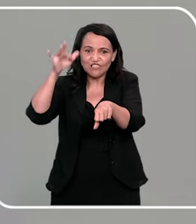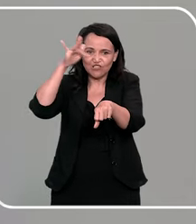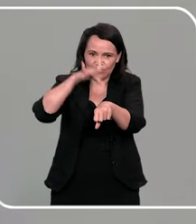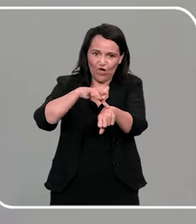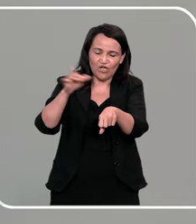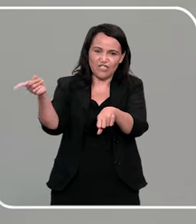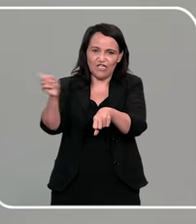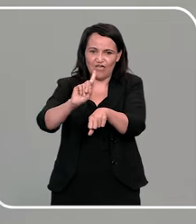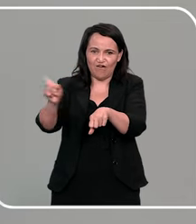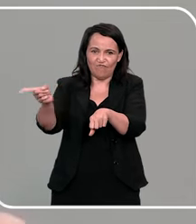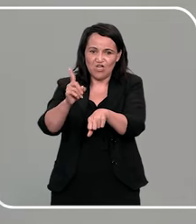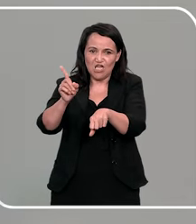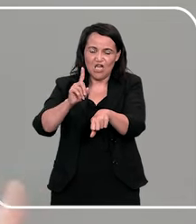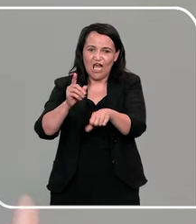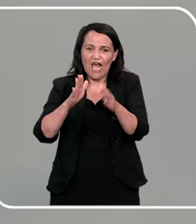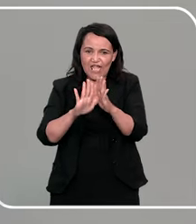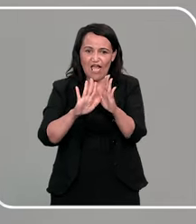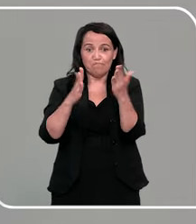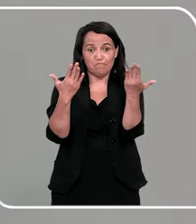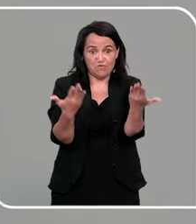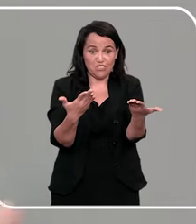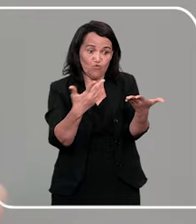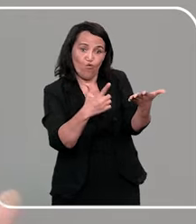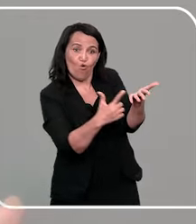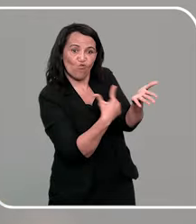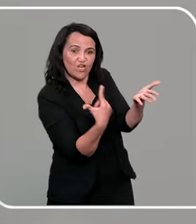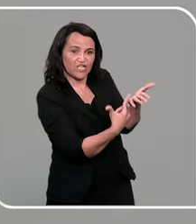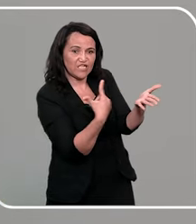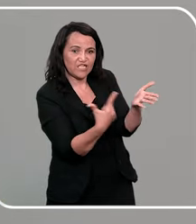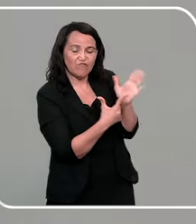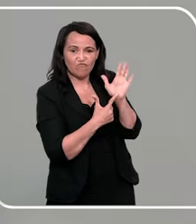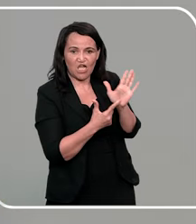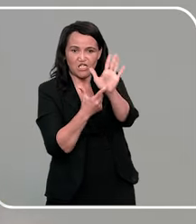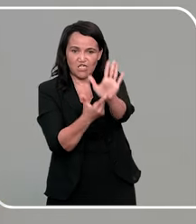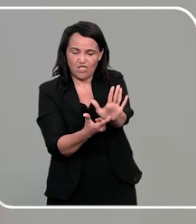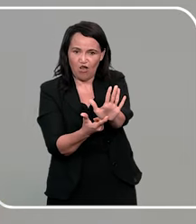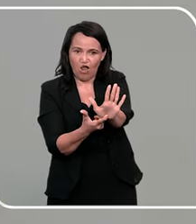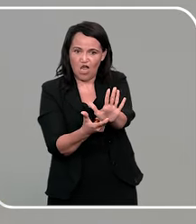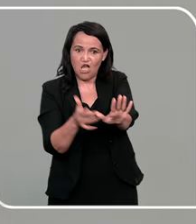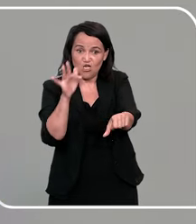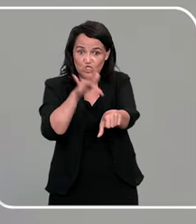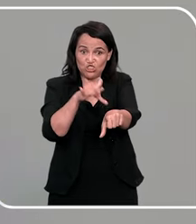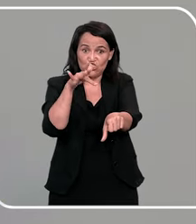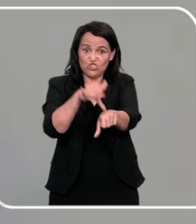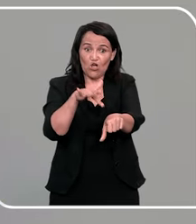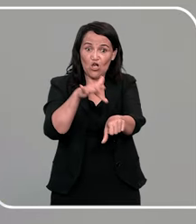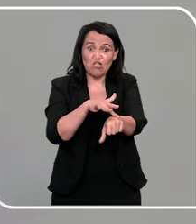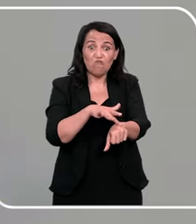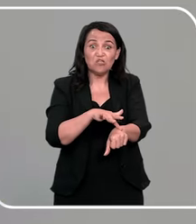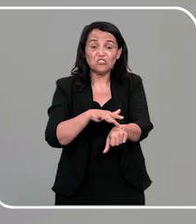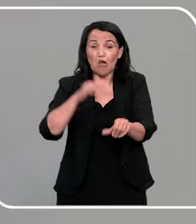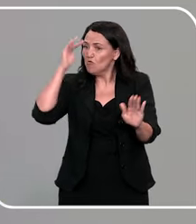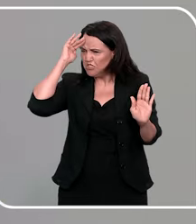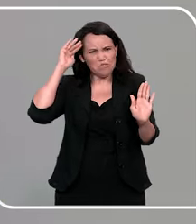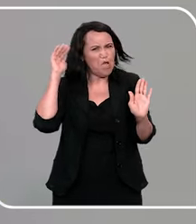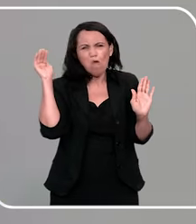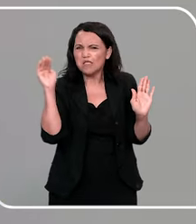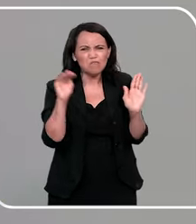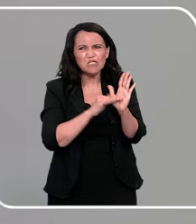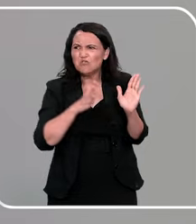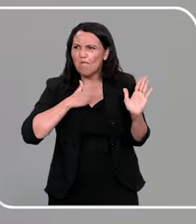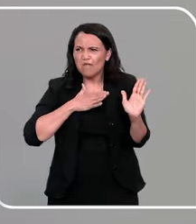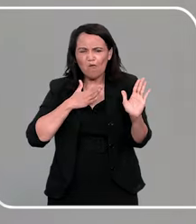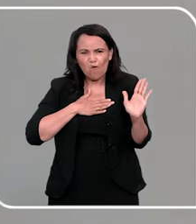Abriu na parte do toque do não, papai, você fez isso aqui comigo, ó, não pode, você não respeitou o meu corpinho.